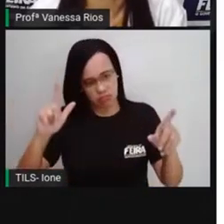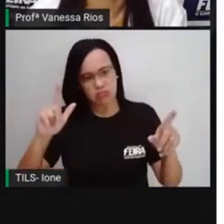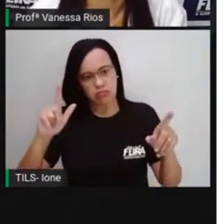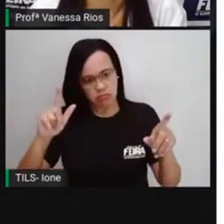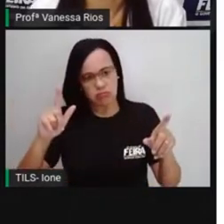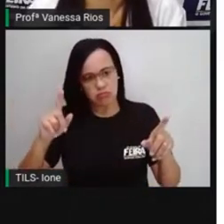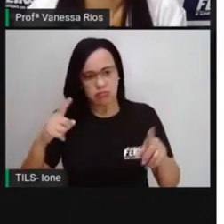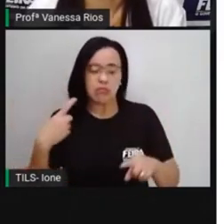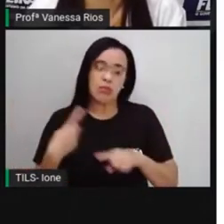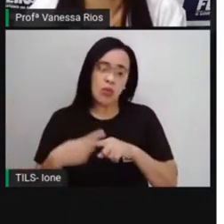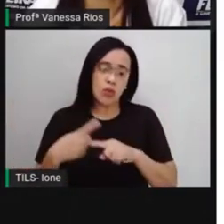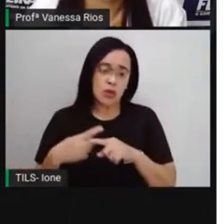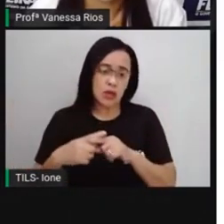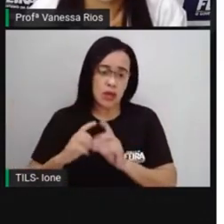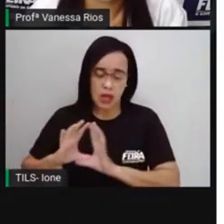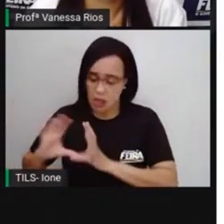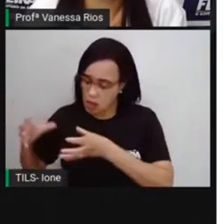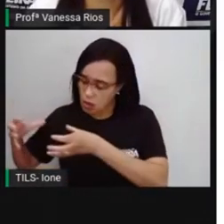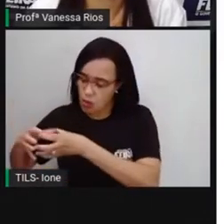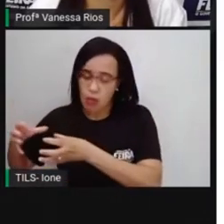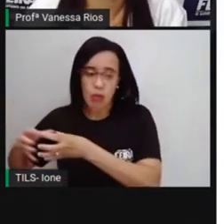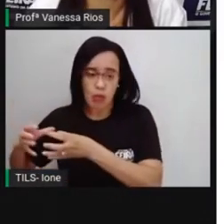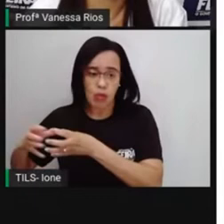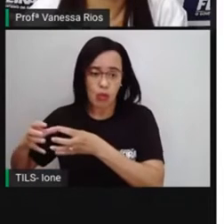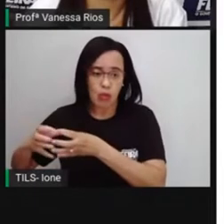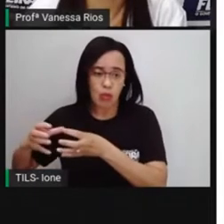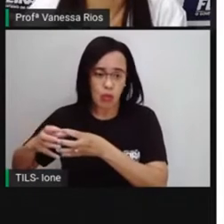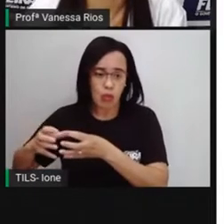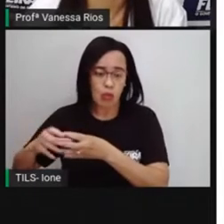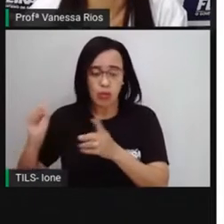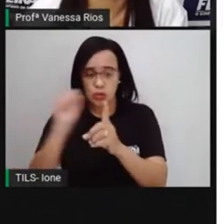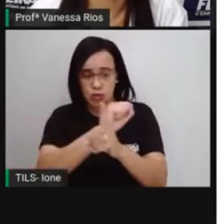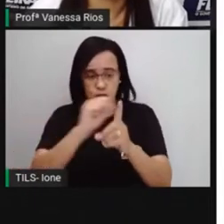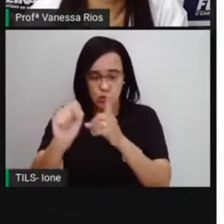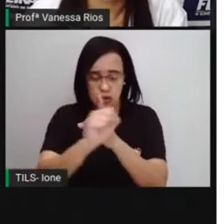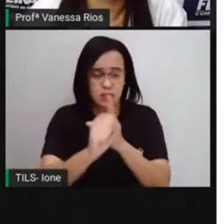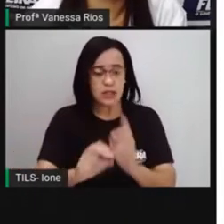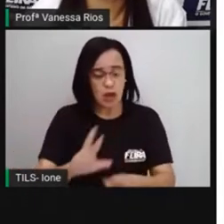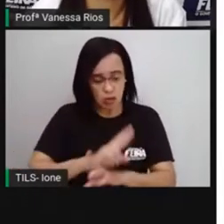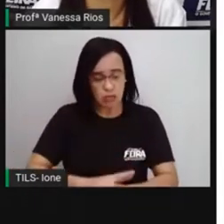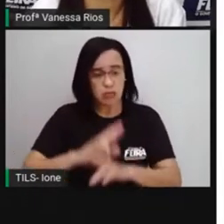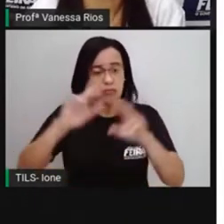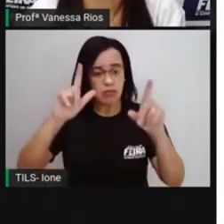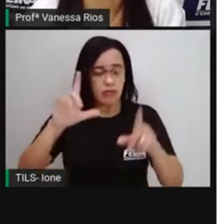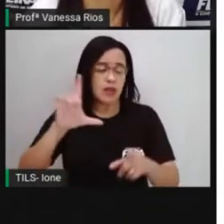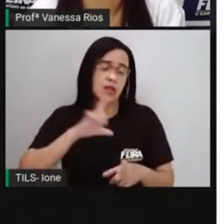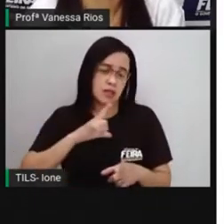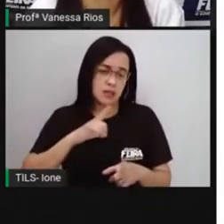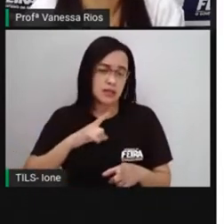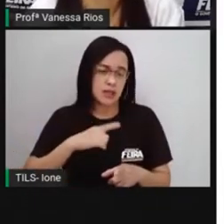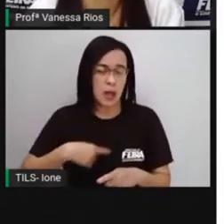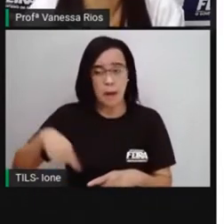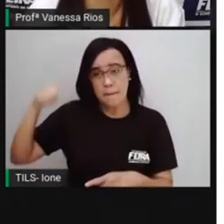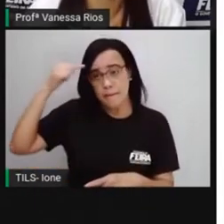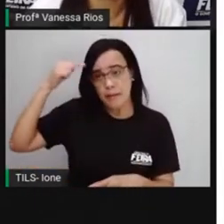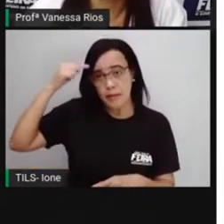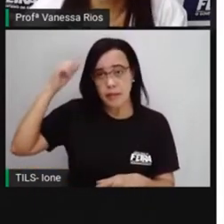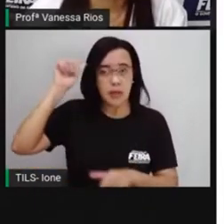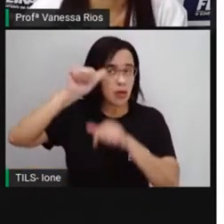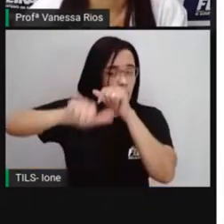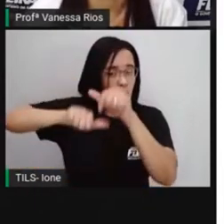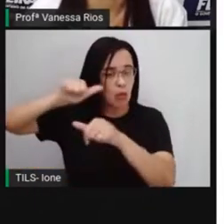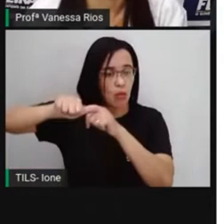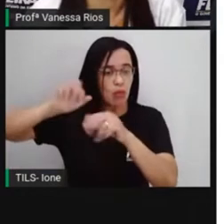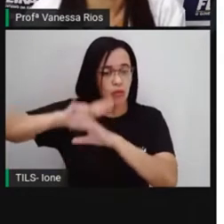características diferentes e que encaravam e que pensavam aí esse processo de escravização também